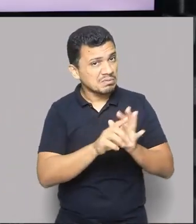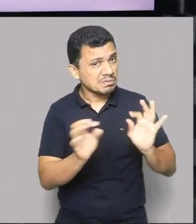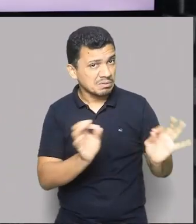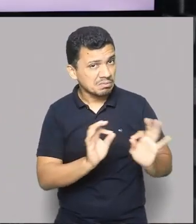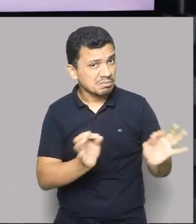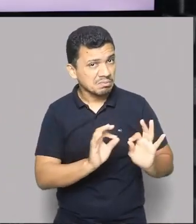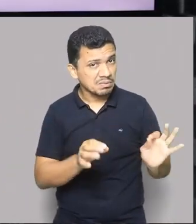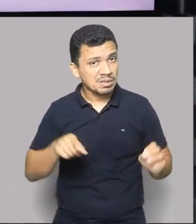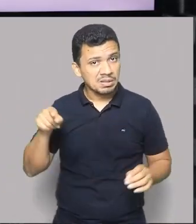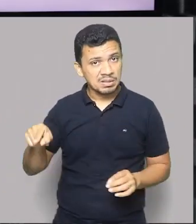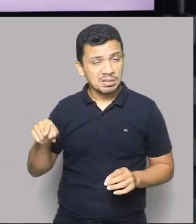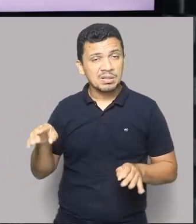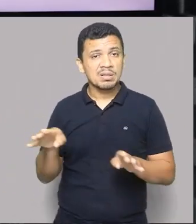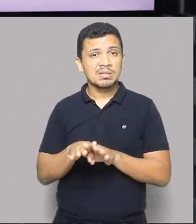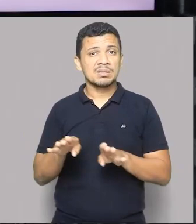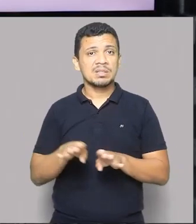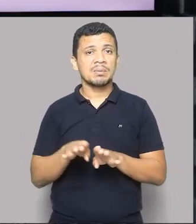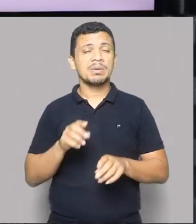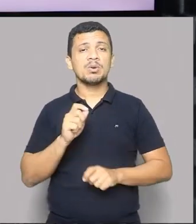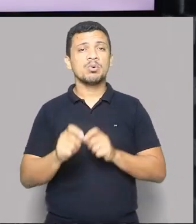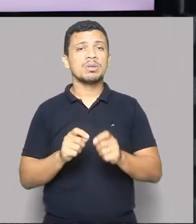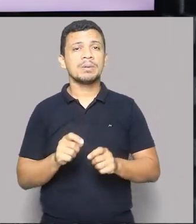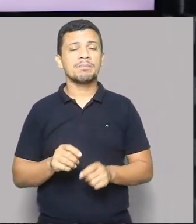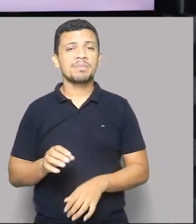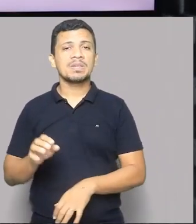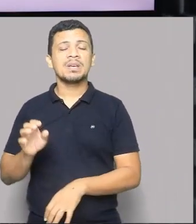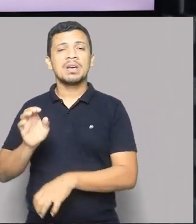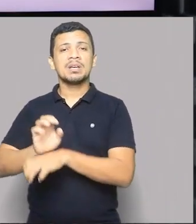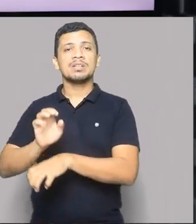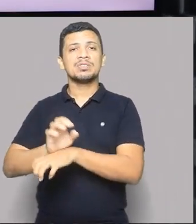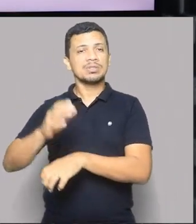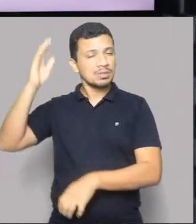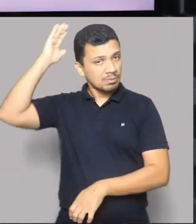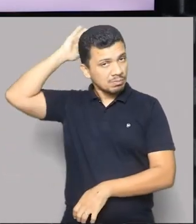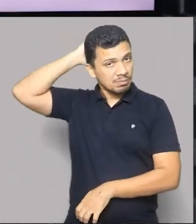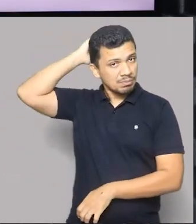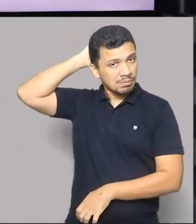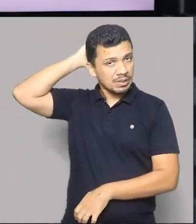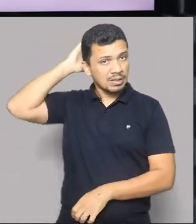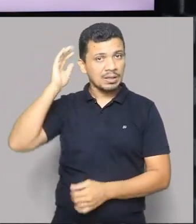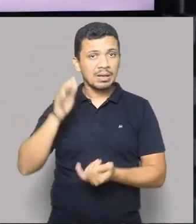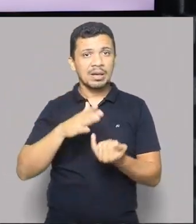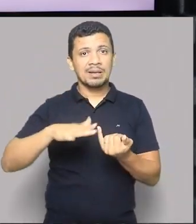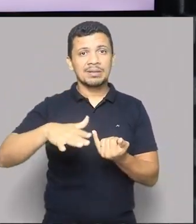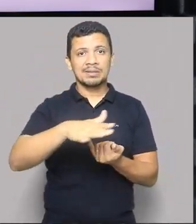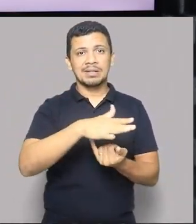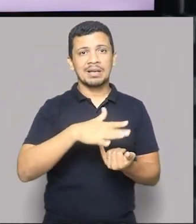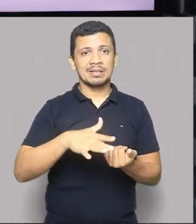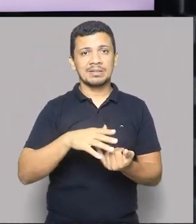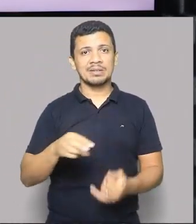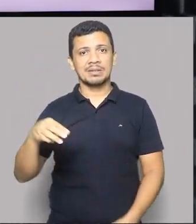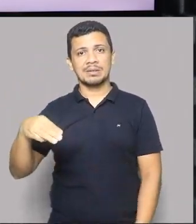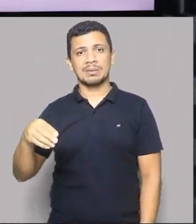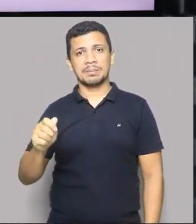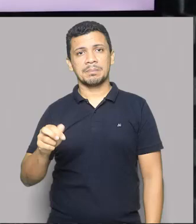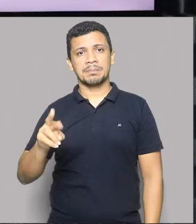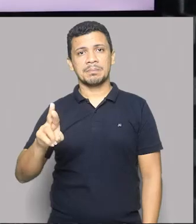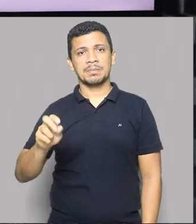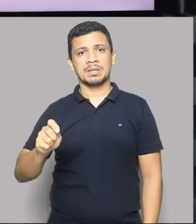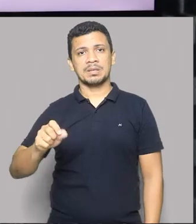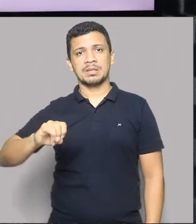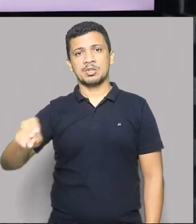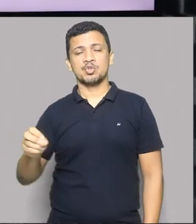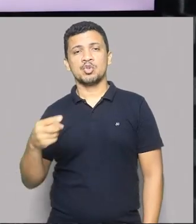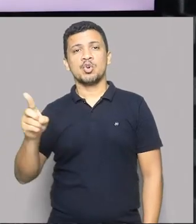recentemente, a questão do estado do Pará, da Ilha do Marajó. A questão do tráfico de crianças. Porque a região, o